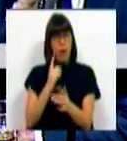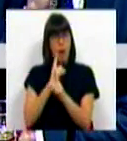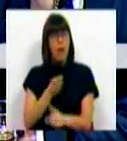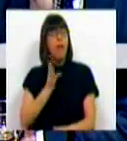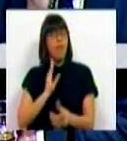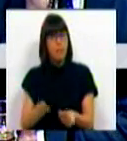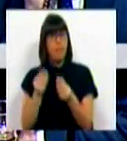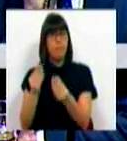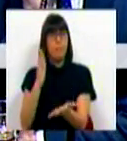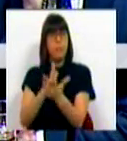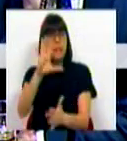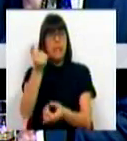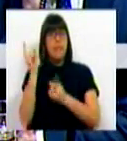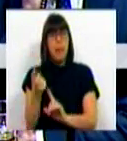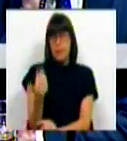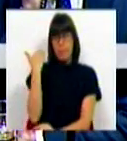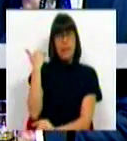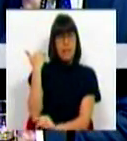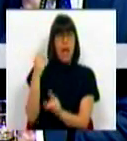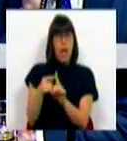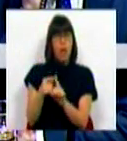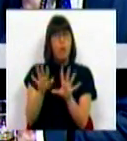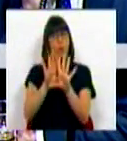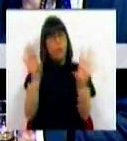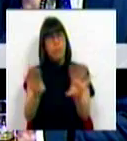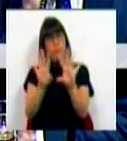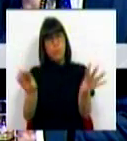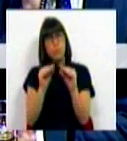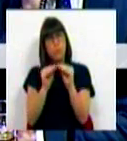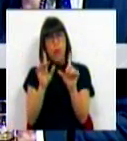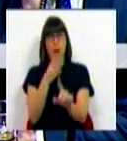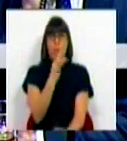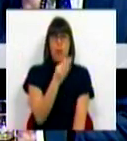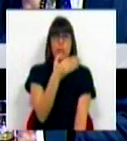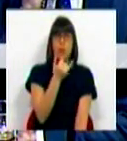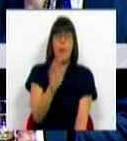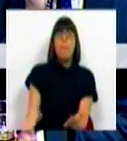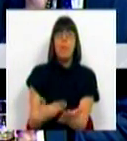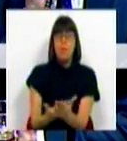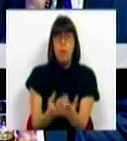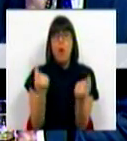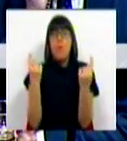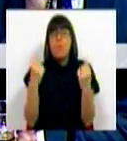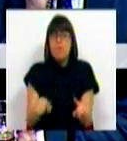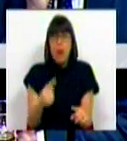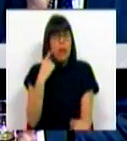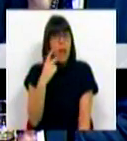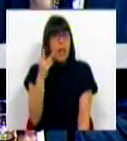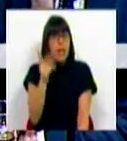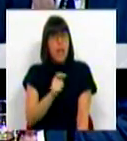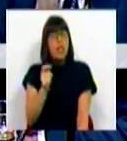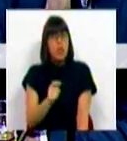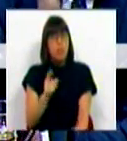submetidas até 15 de março passado, num número total de 472 propostas. Apenas após três meses